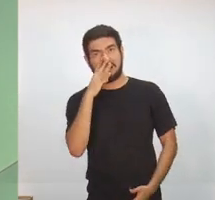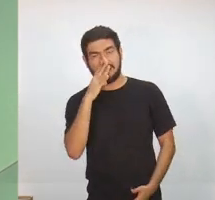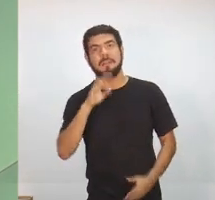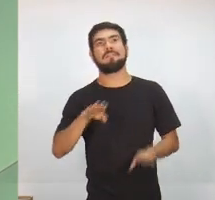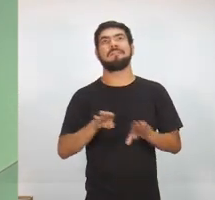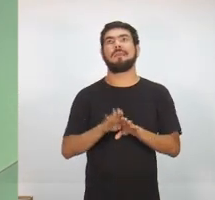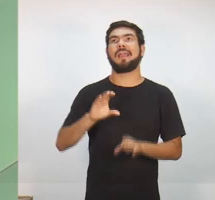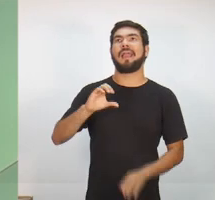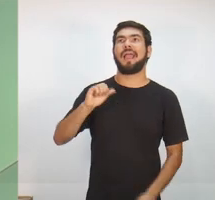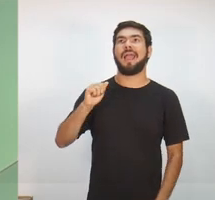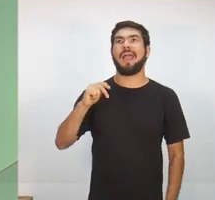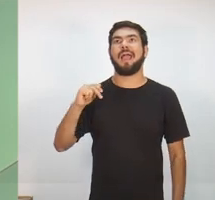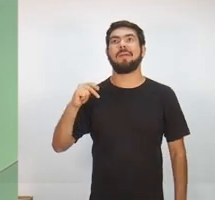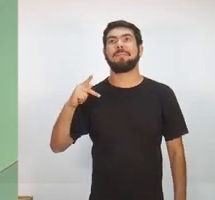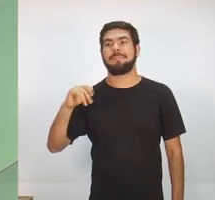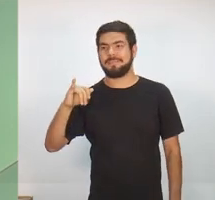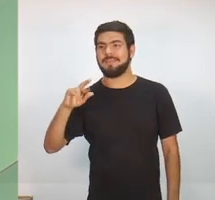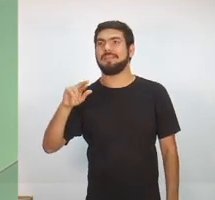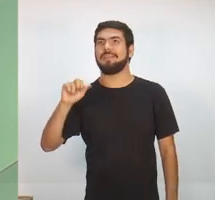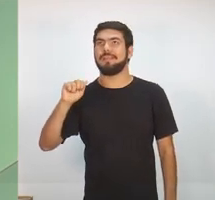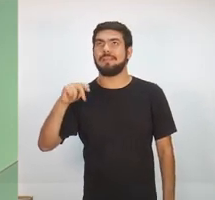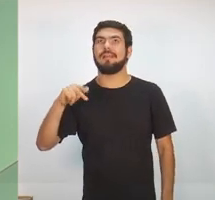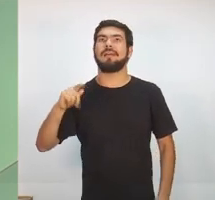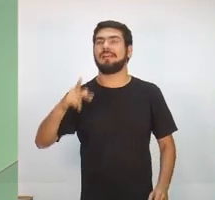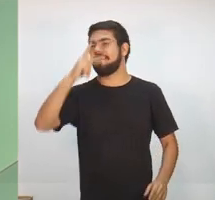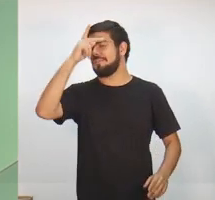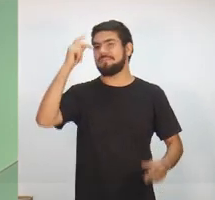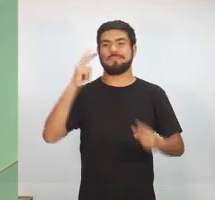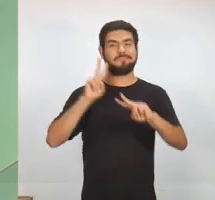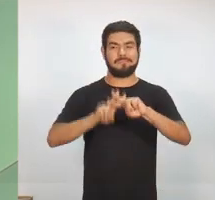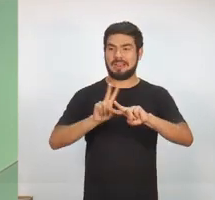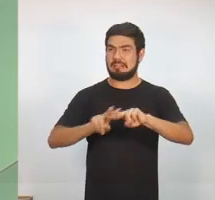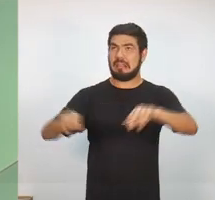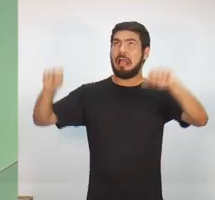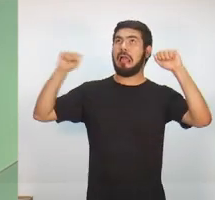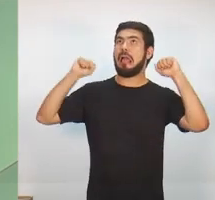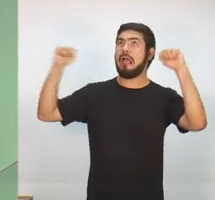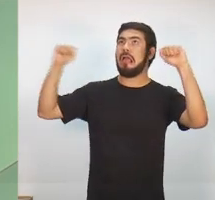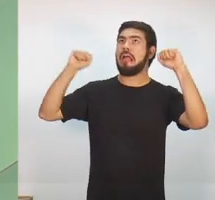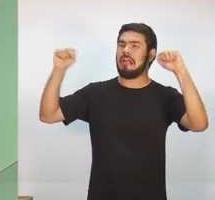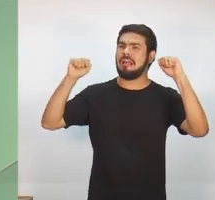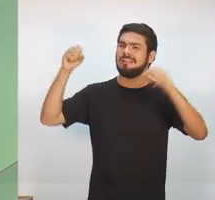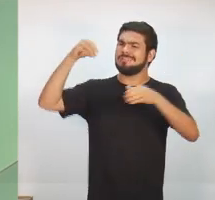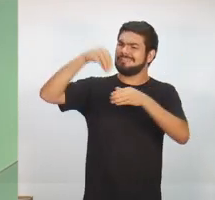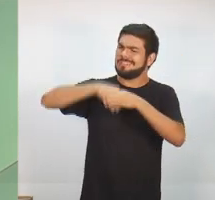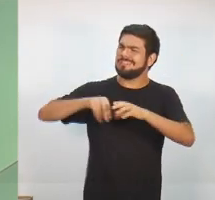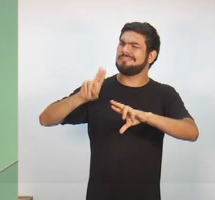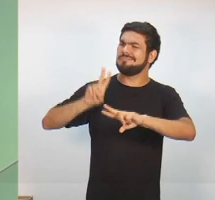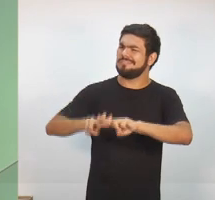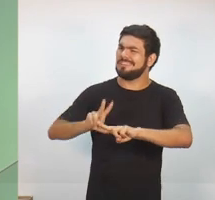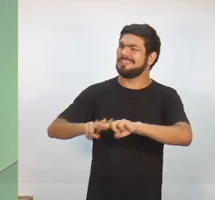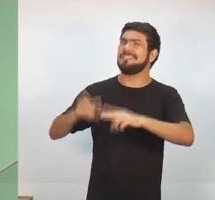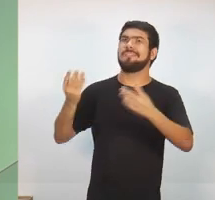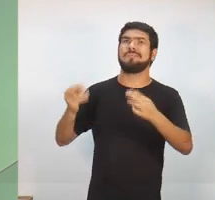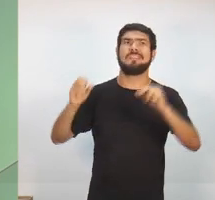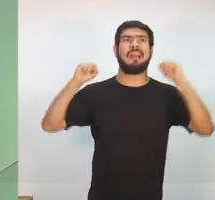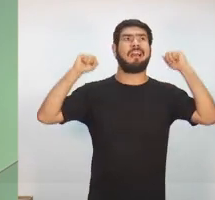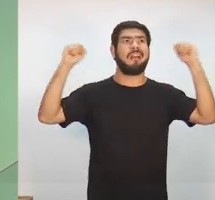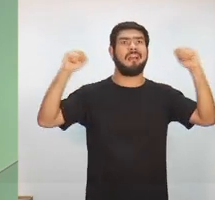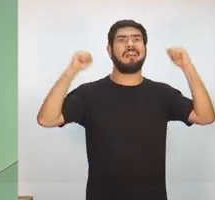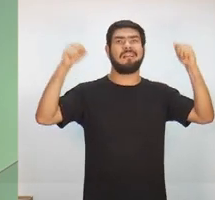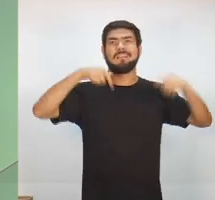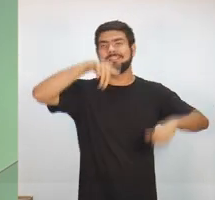aí uma rebelião em um morto e 11 pessoas feridas. São quase 10 mil pessoas dentro do sistema prisional no estado do Amazonas.